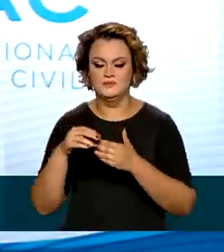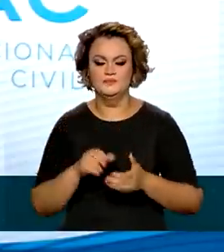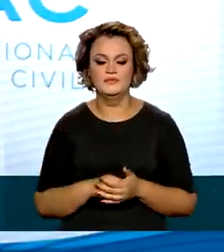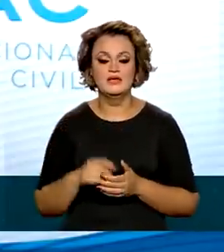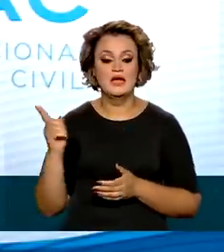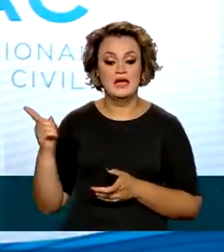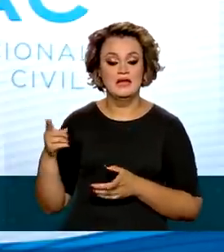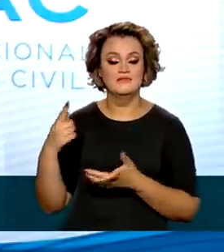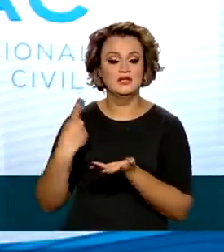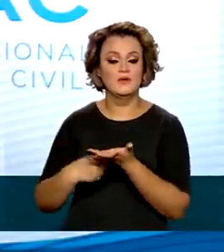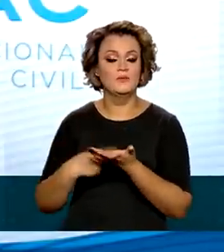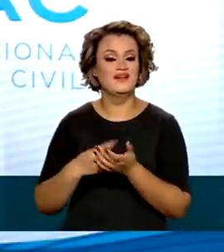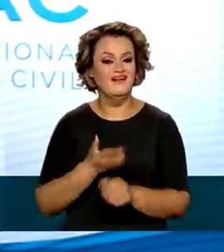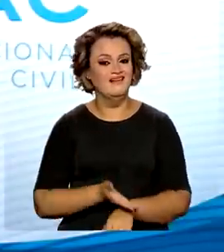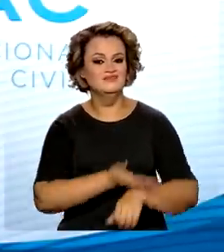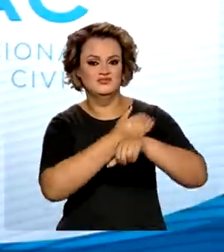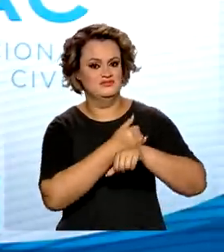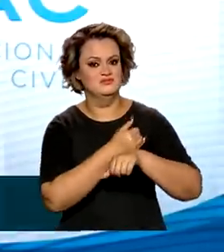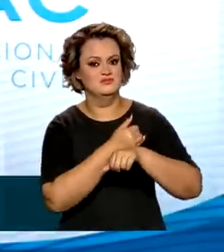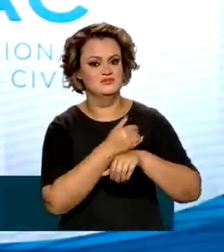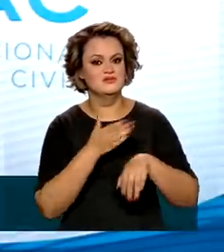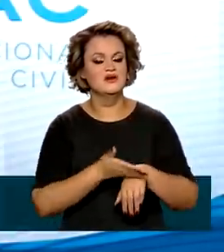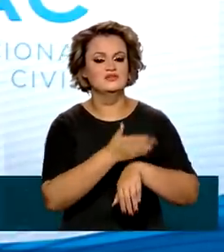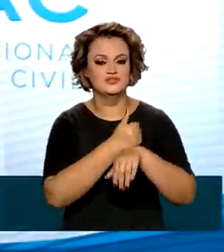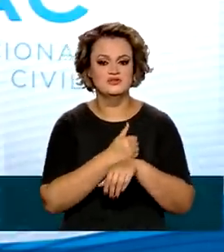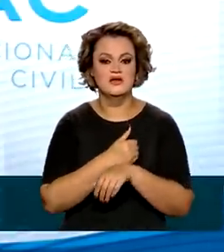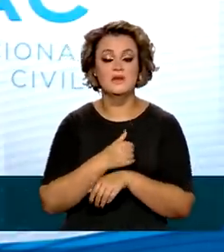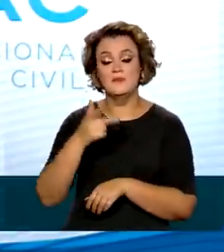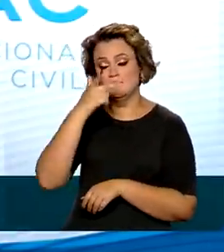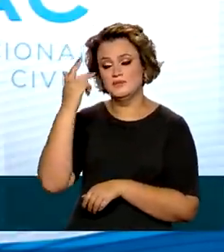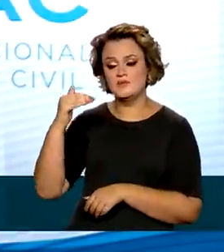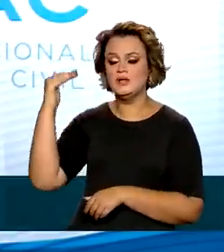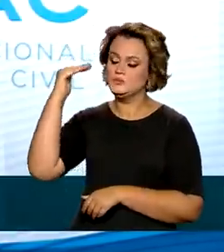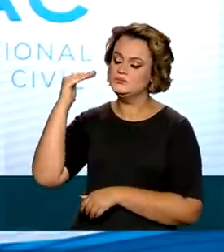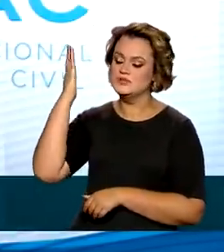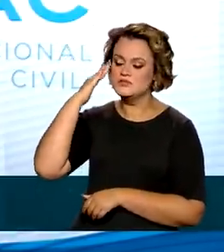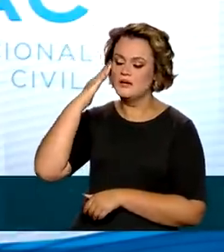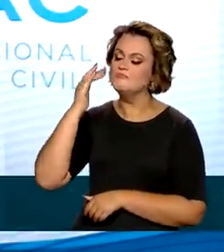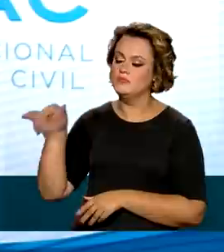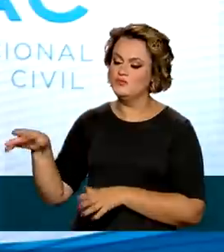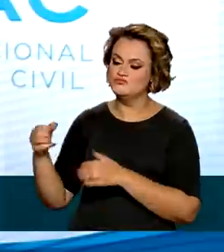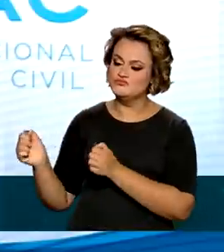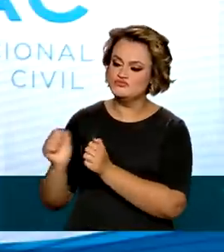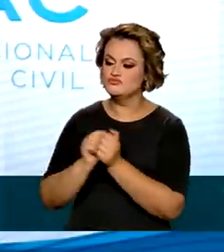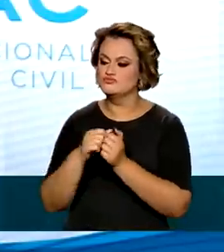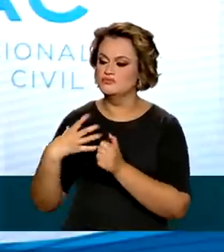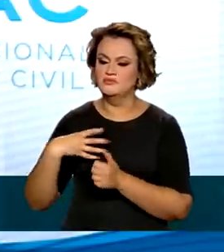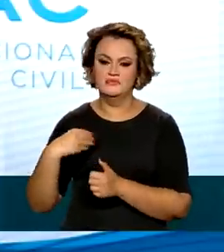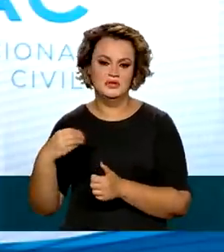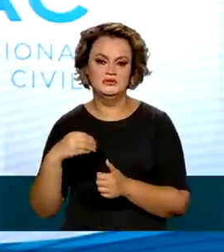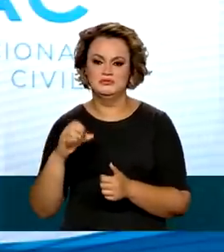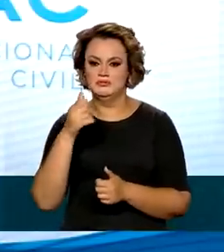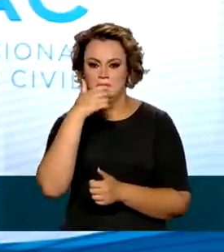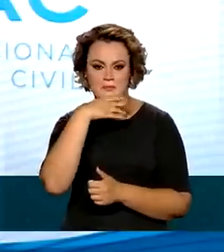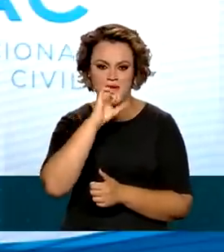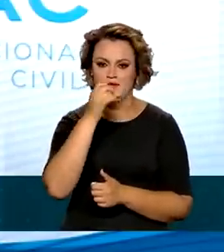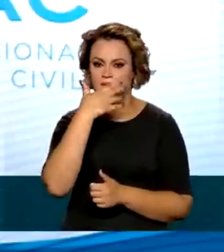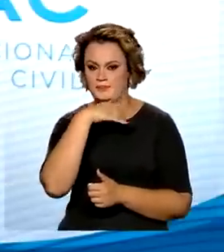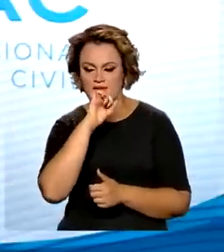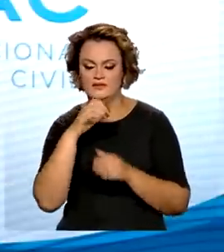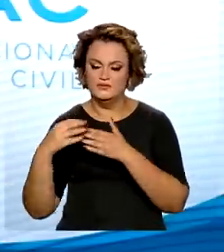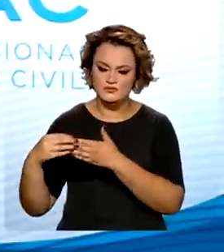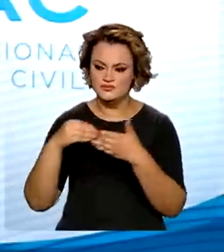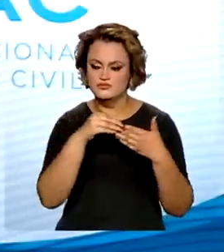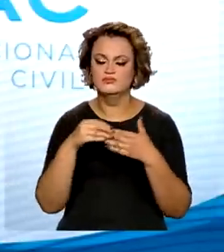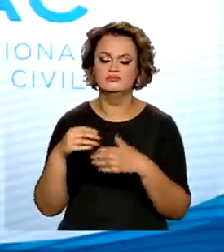reserva, quando haja aquisição da reserva, o adulto fique tranquilo que ele vai viajar junto do seu filho, o pai ou a mãe vai